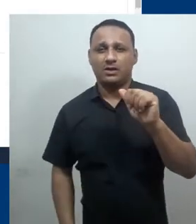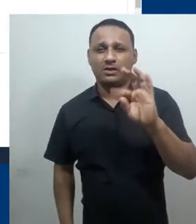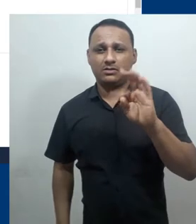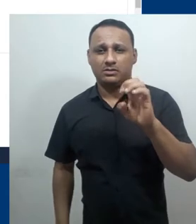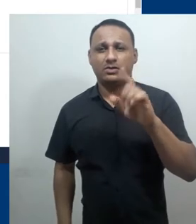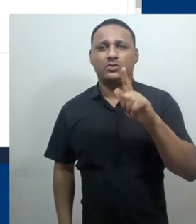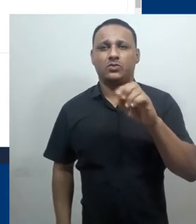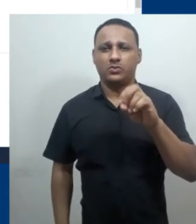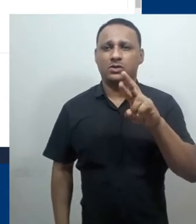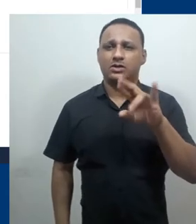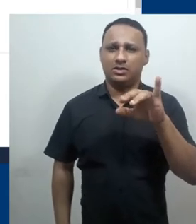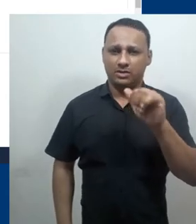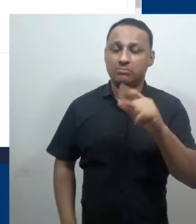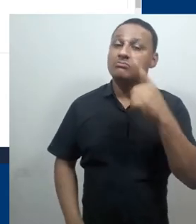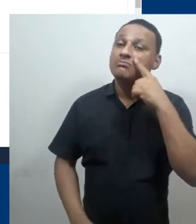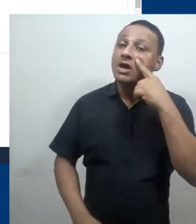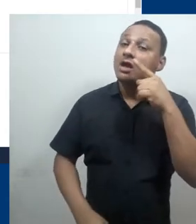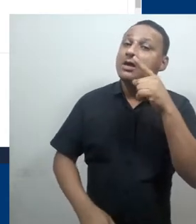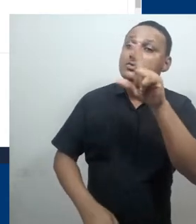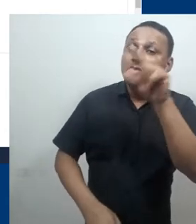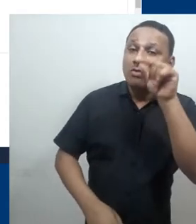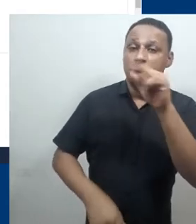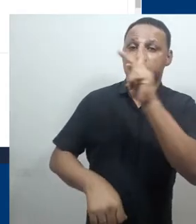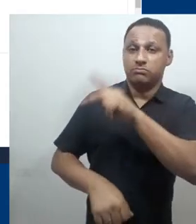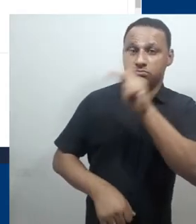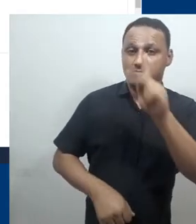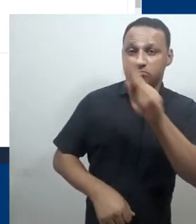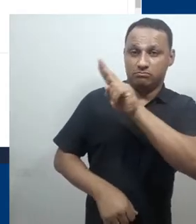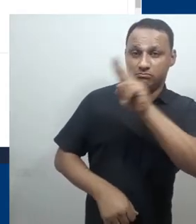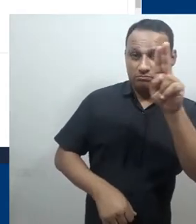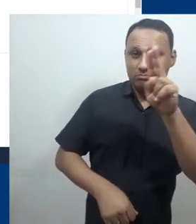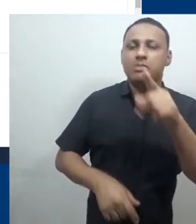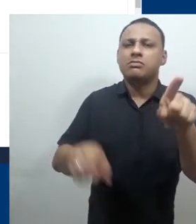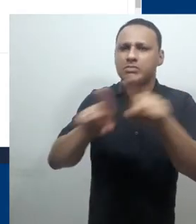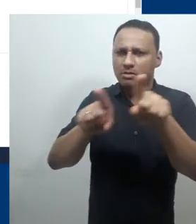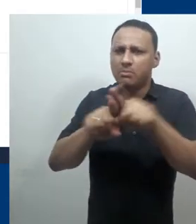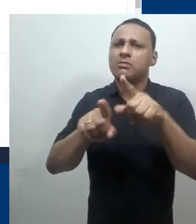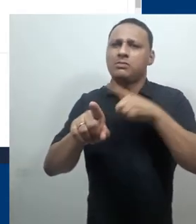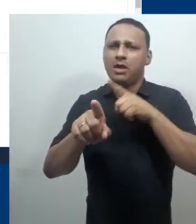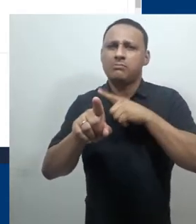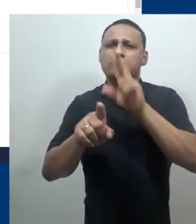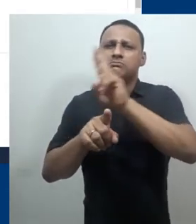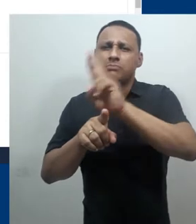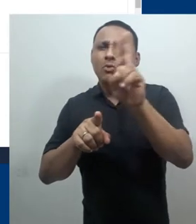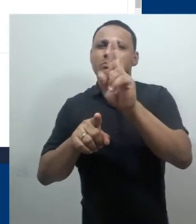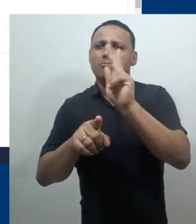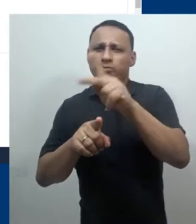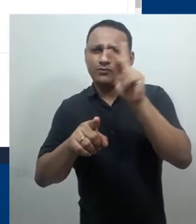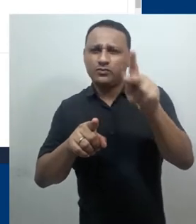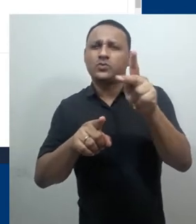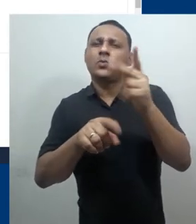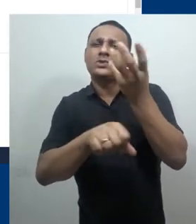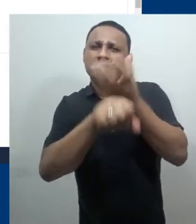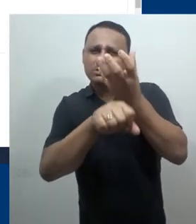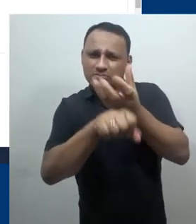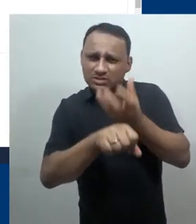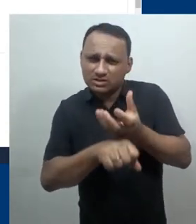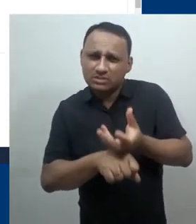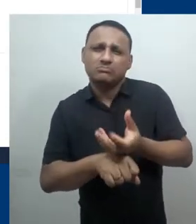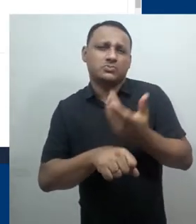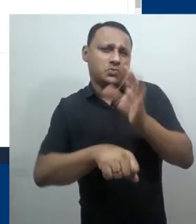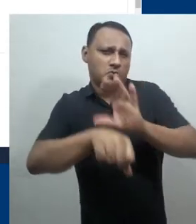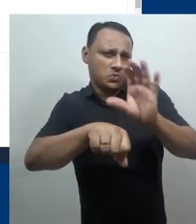Localizamos a disciplina, trilha de aprendizado do professor, e reparem que abaixo eu tenho a descrição dos professores desse